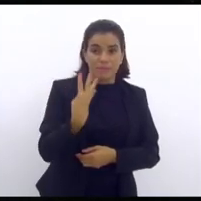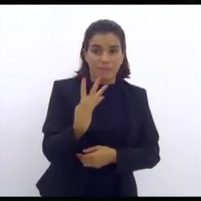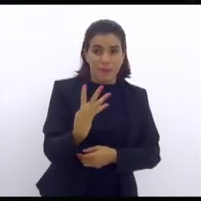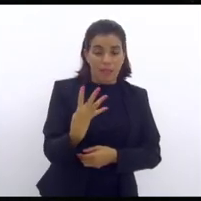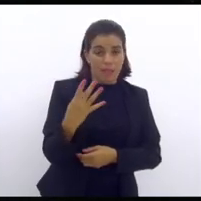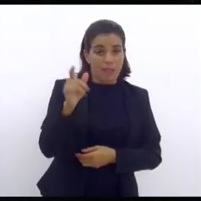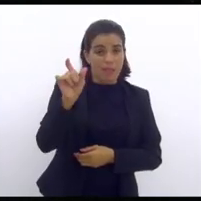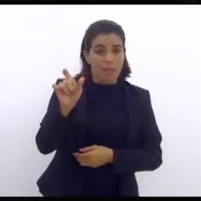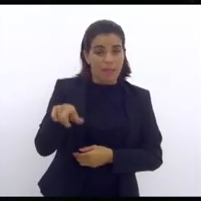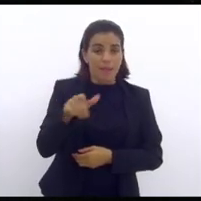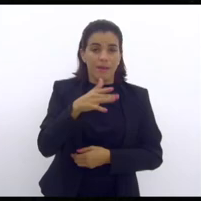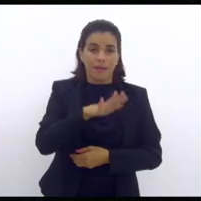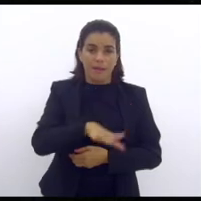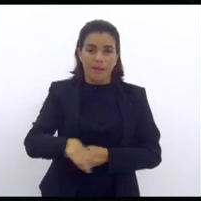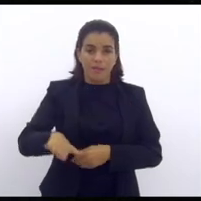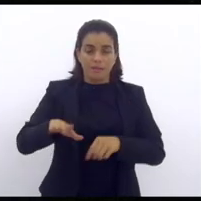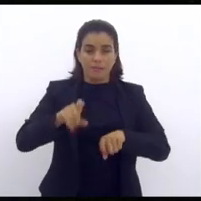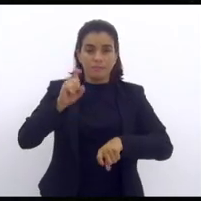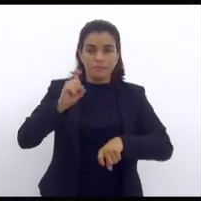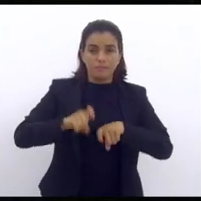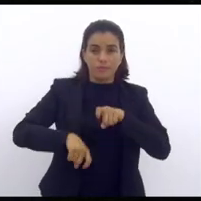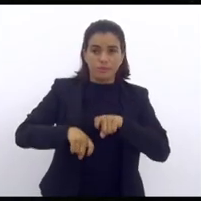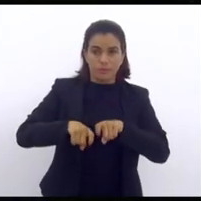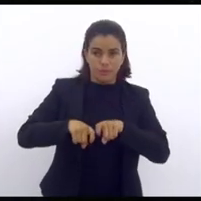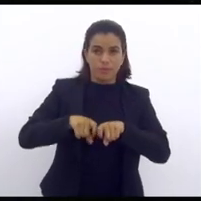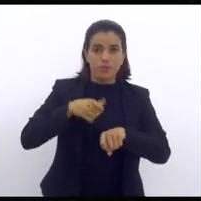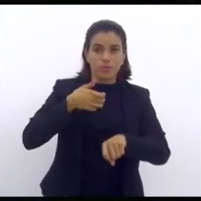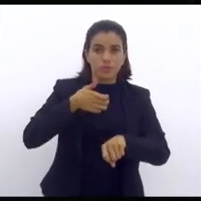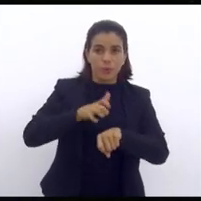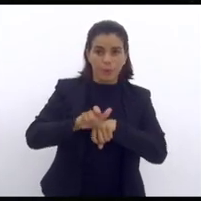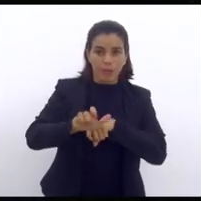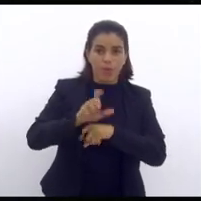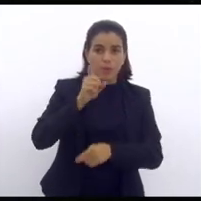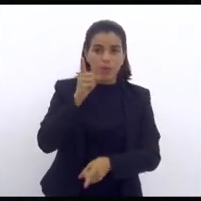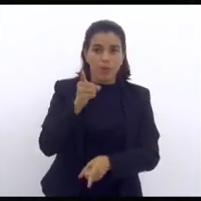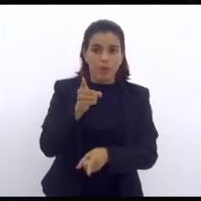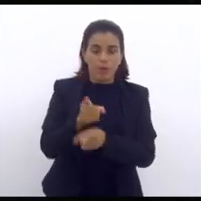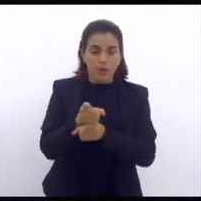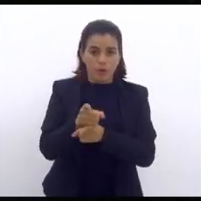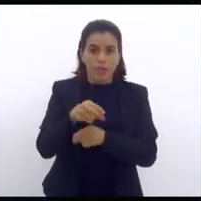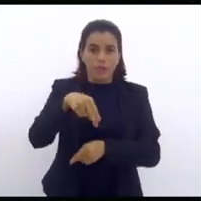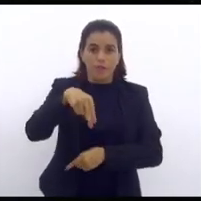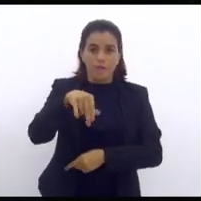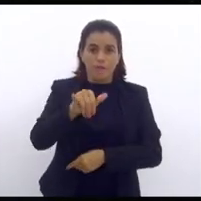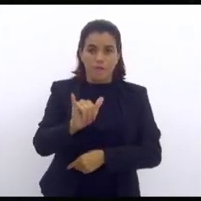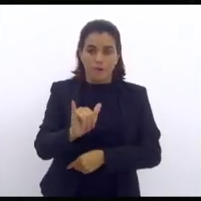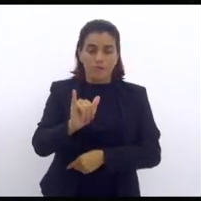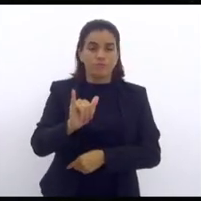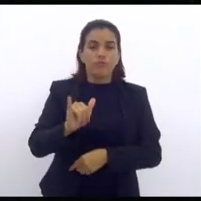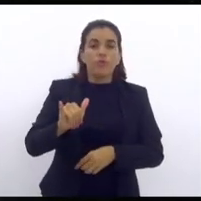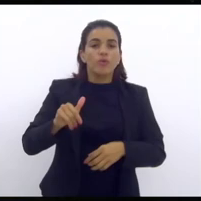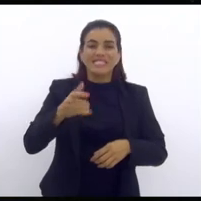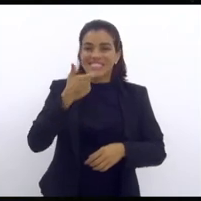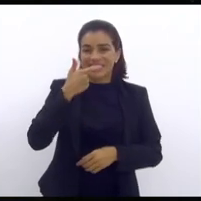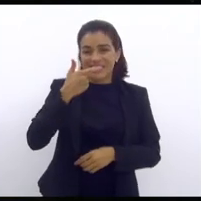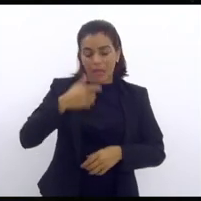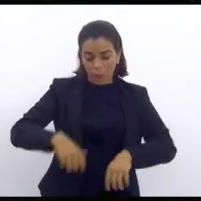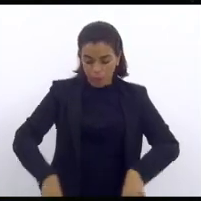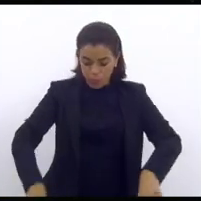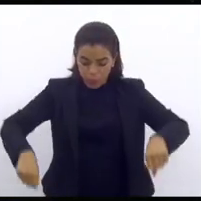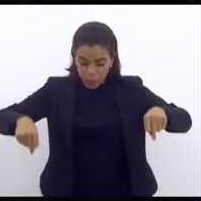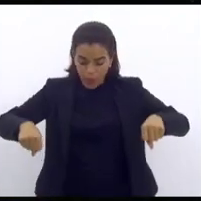estuprada, assassinada, encontrada no saco de ração em Nova Iguaçu. Essa menina aqui. Vou te mostrar